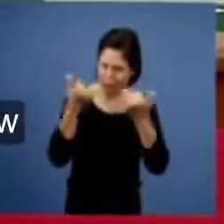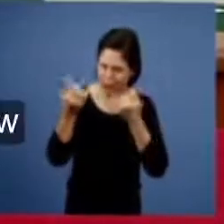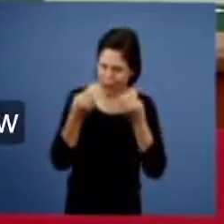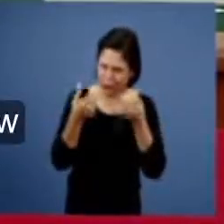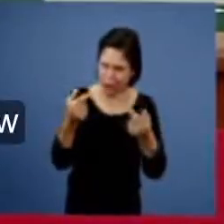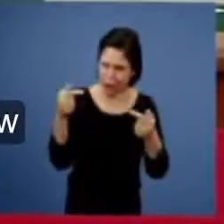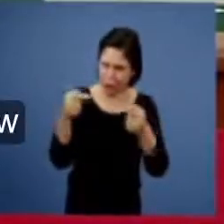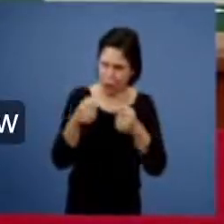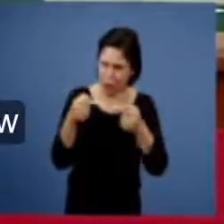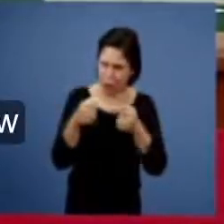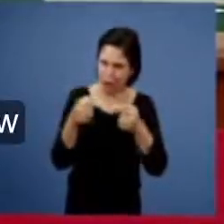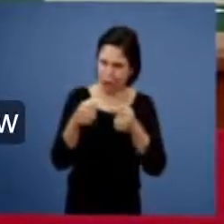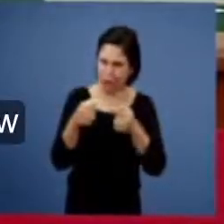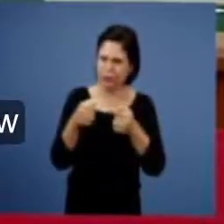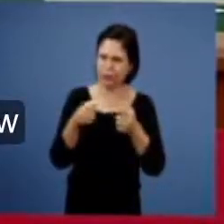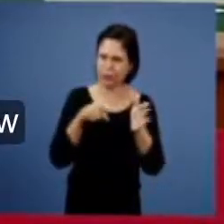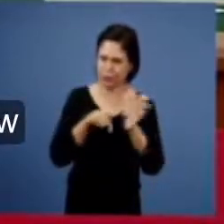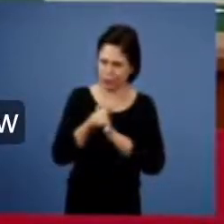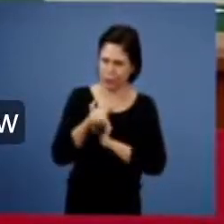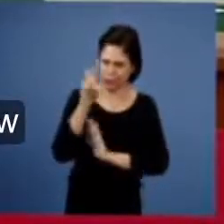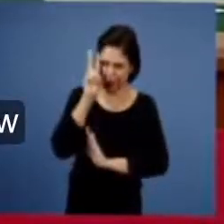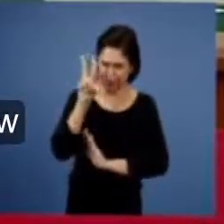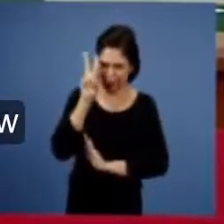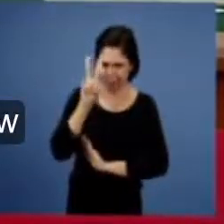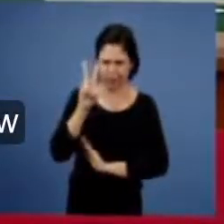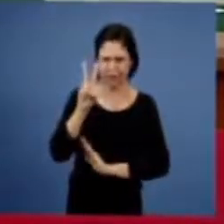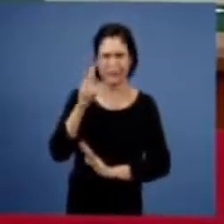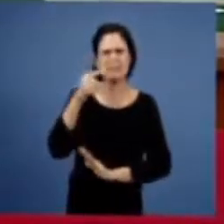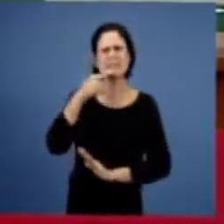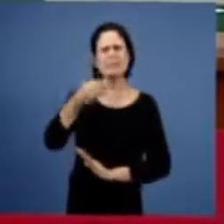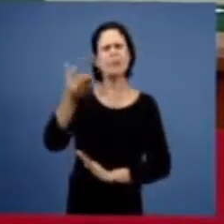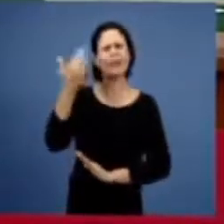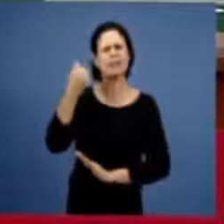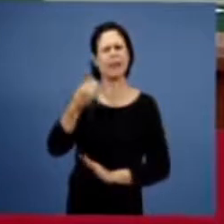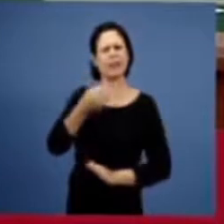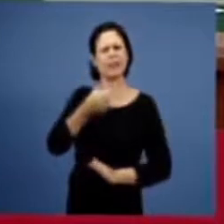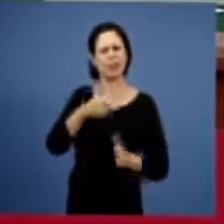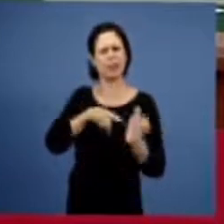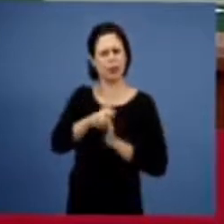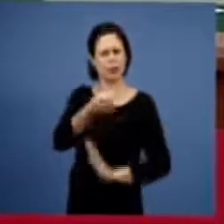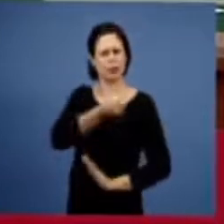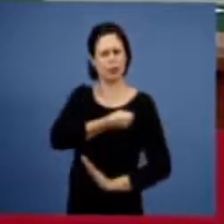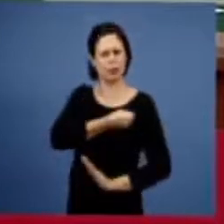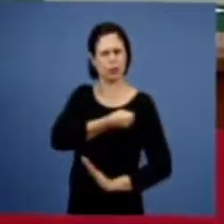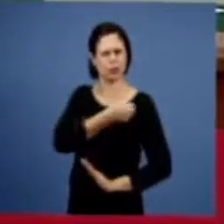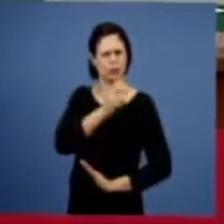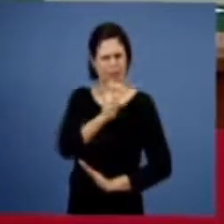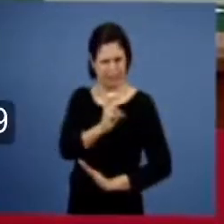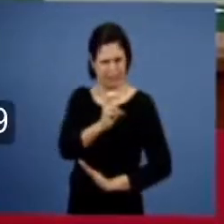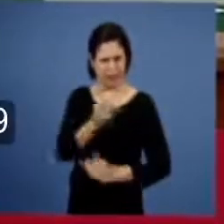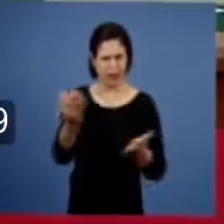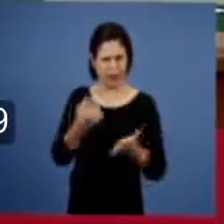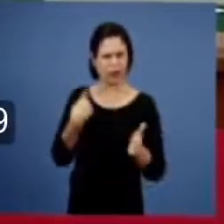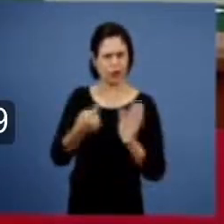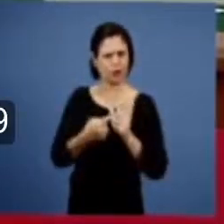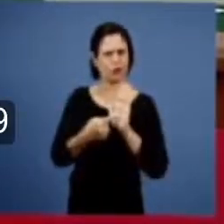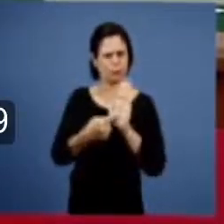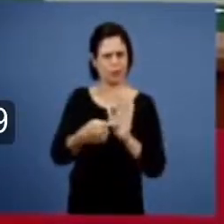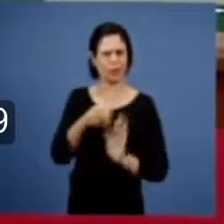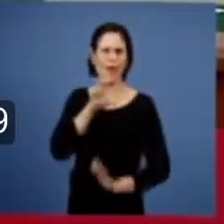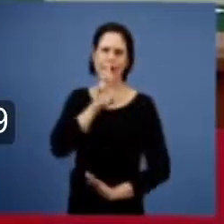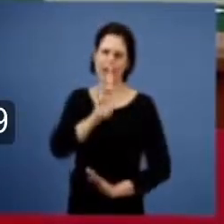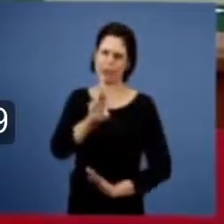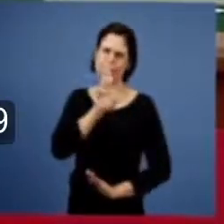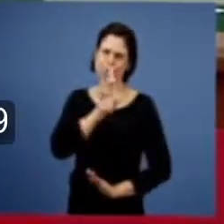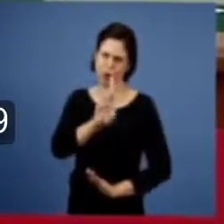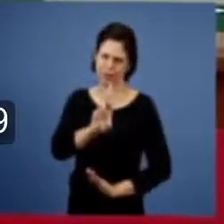Nós fomos até a pergunta número 5, e agora iremos passar para os irmãos, as respostas às perguntas,